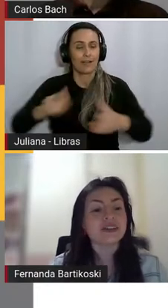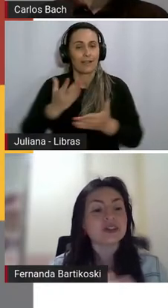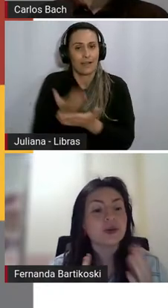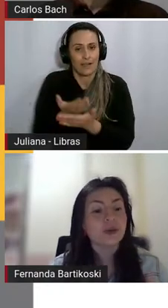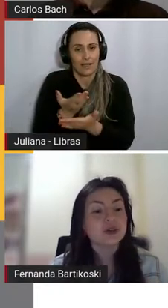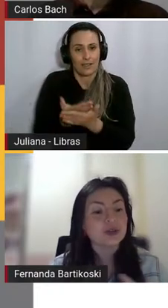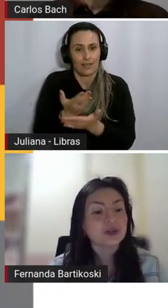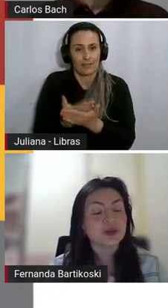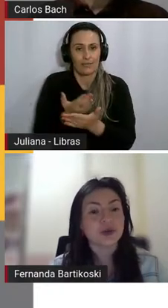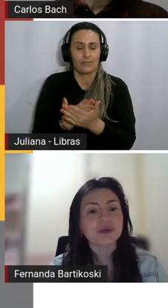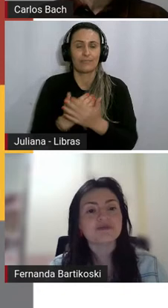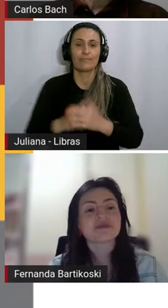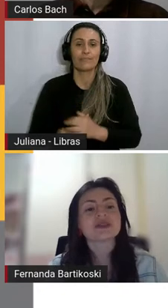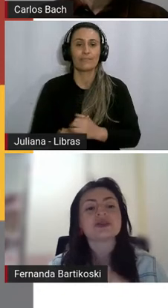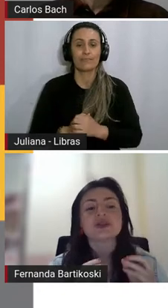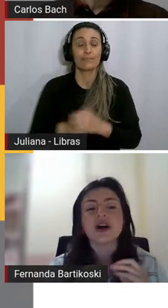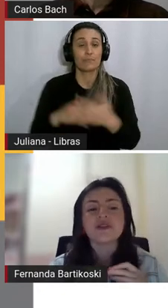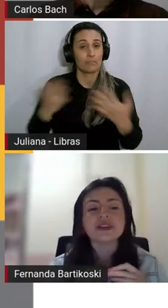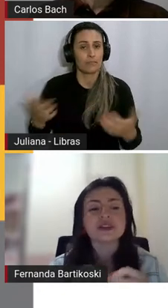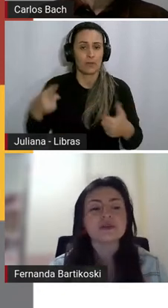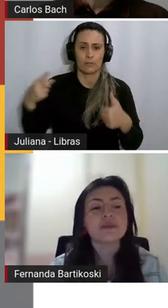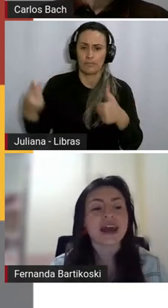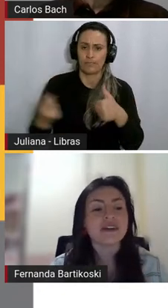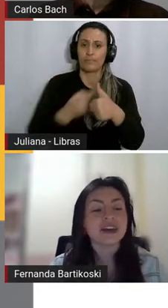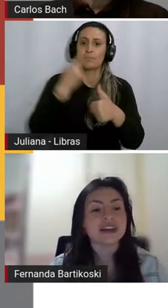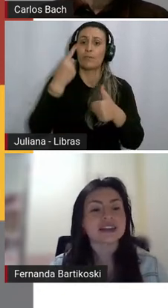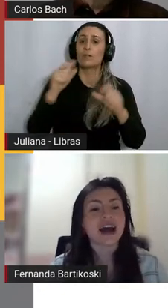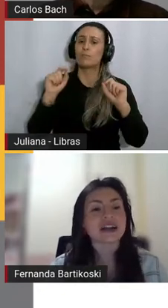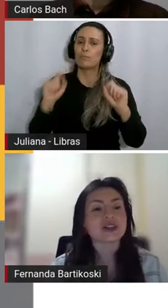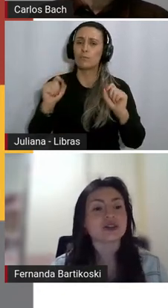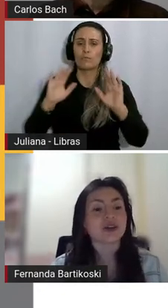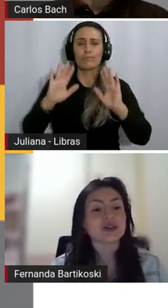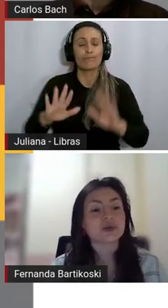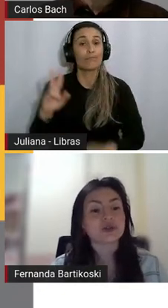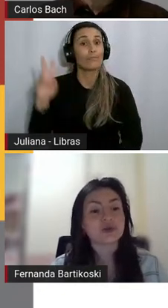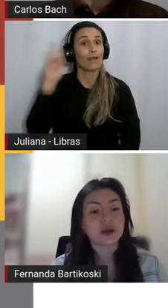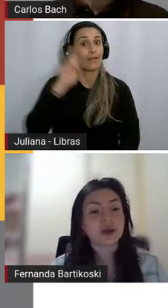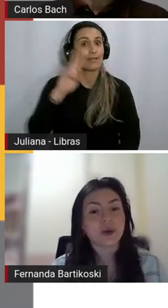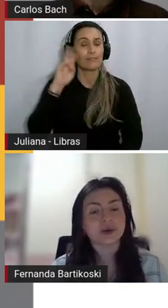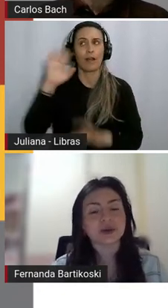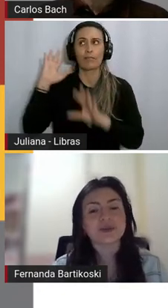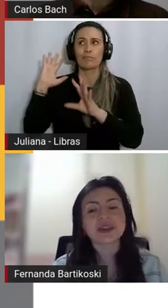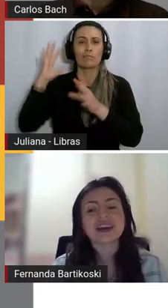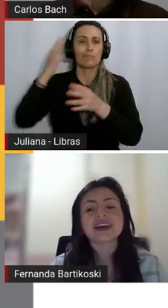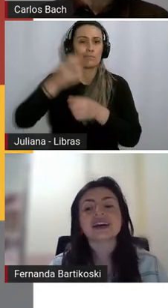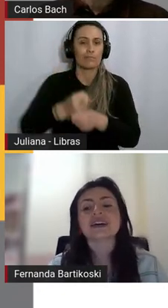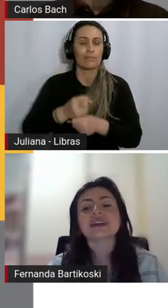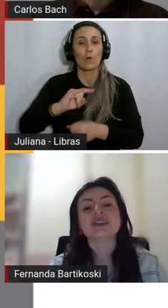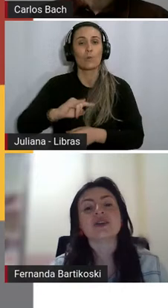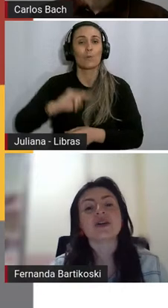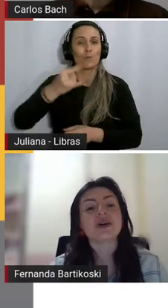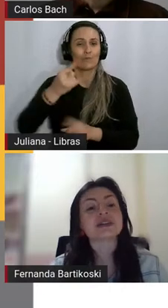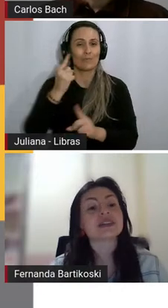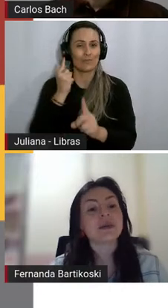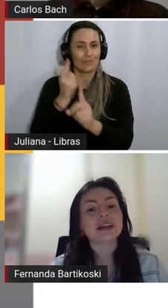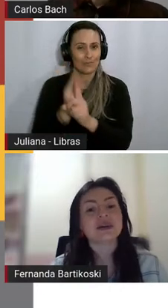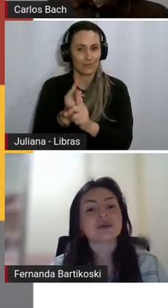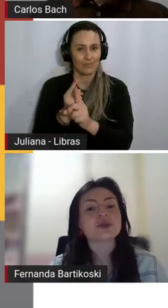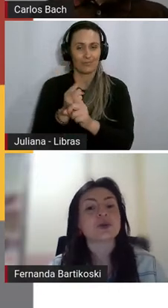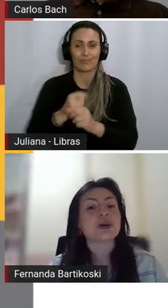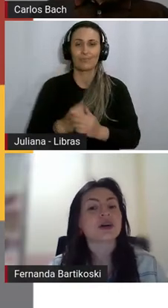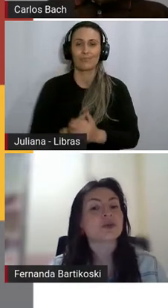Primeiramente, como de costume, só fazer um breve resgate do nosso último encontro, que nós